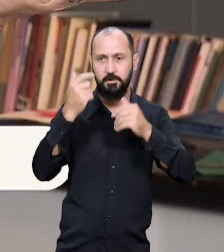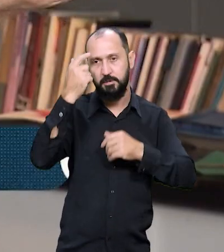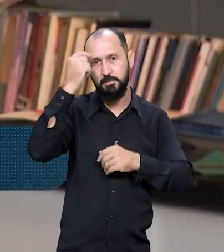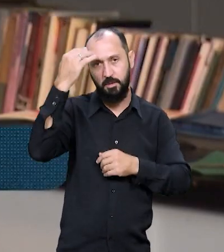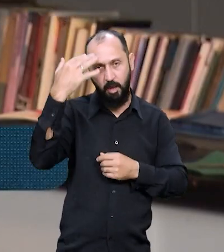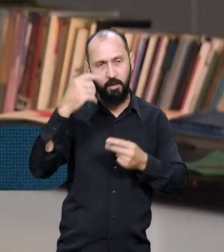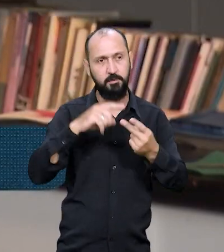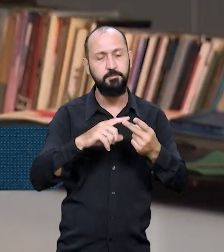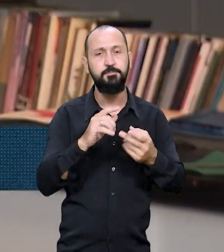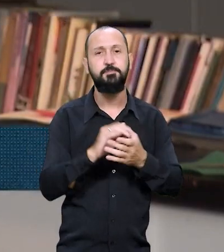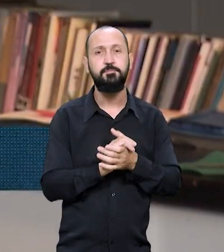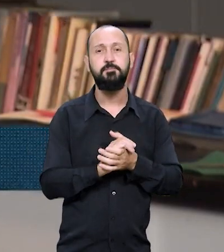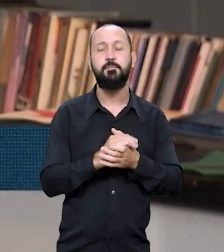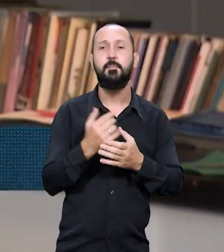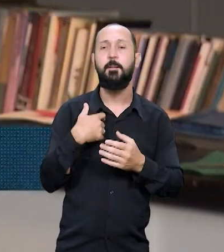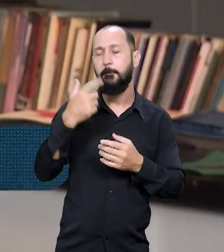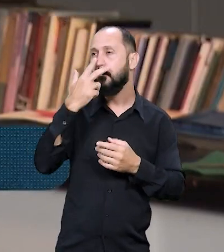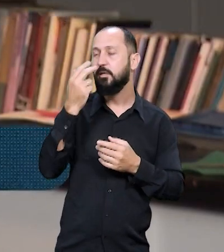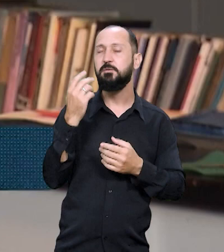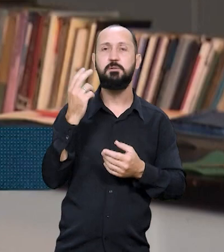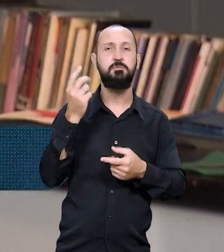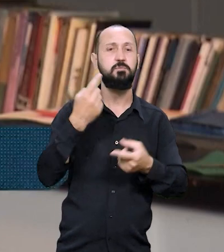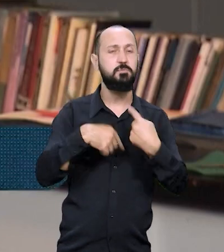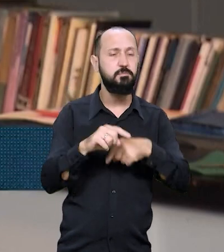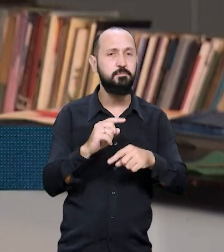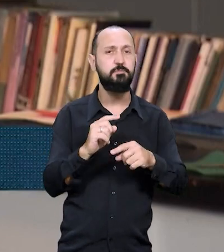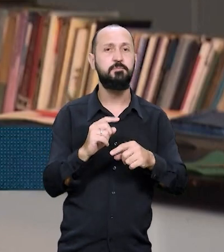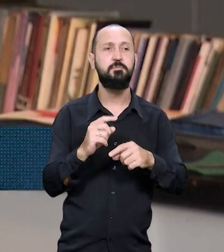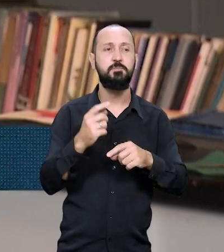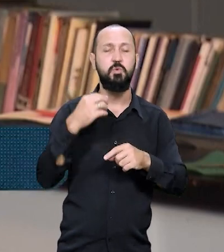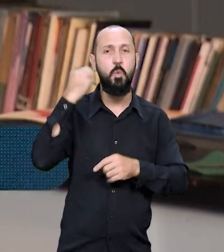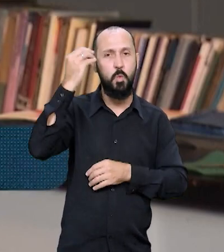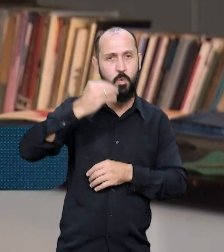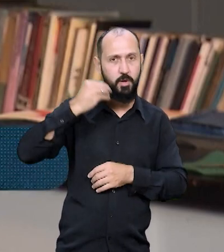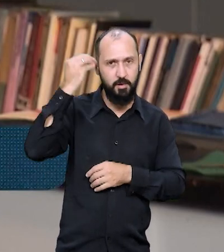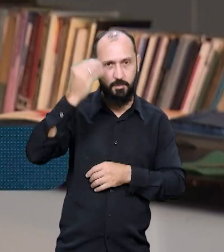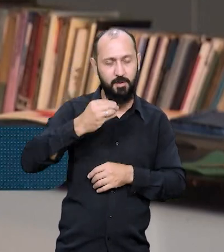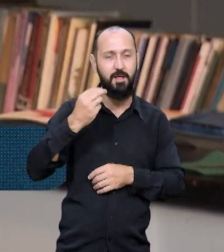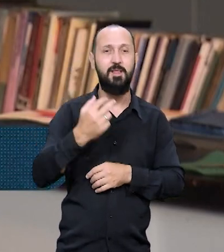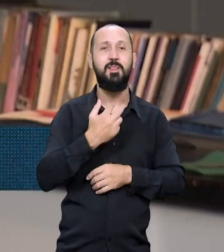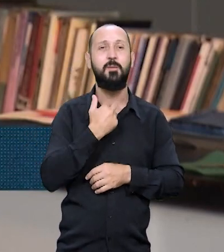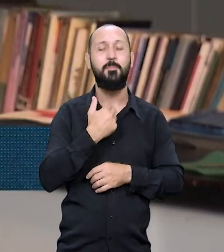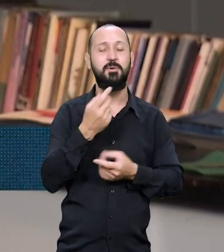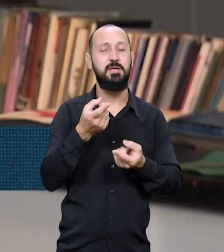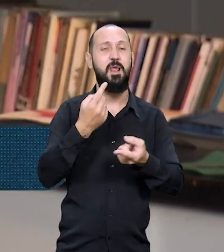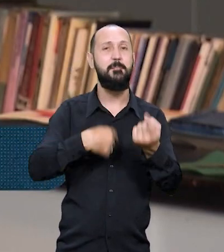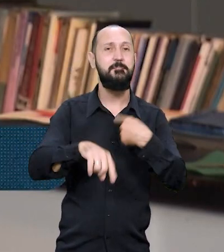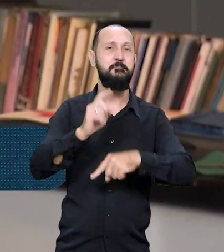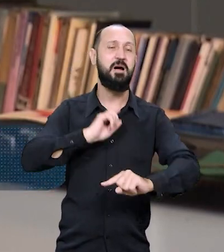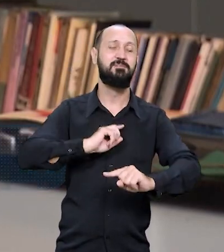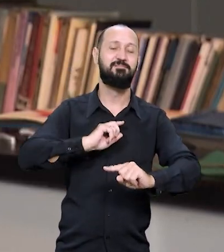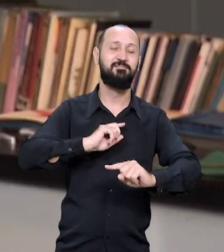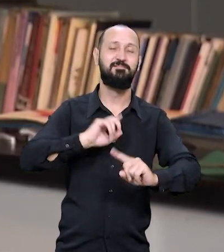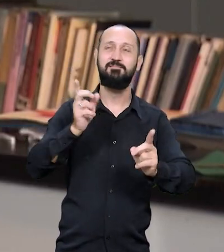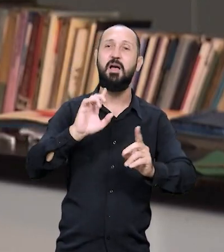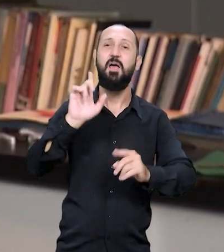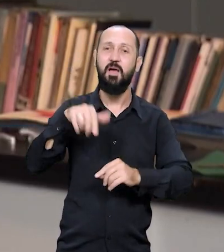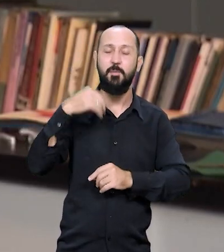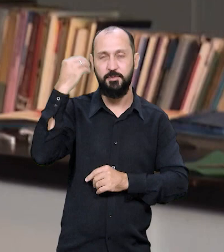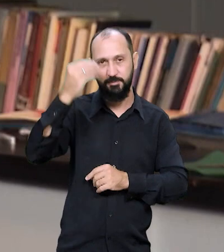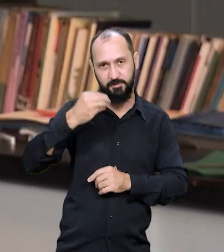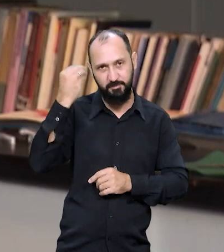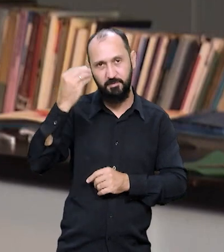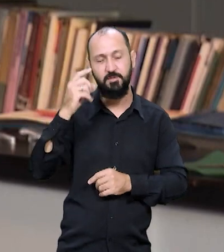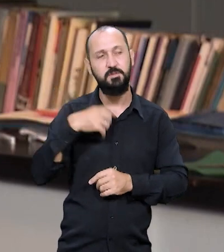ideias, elas passam a ser ultrapassadas e uma experiência, ela não pode ser ultrapassada. Experiência é uma